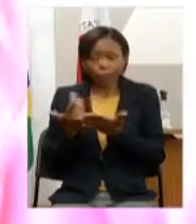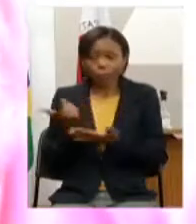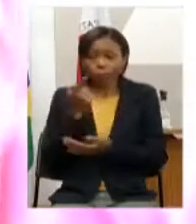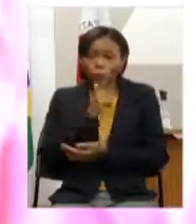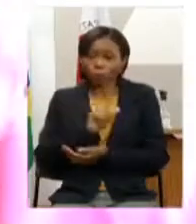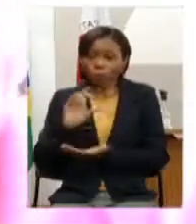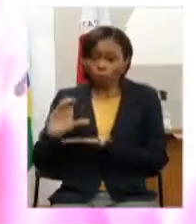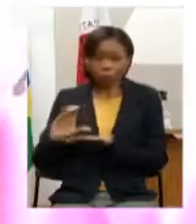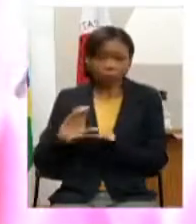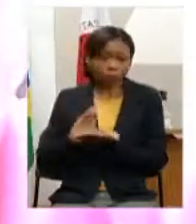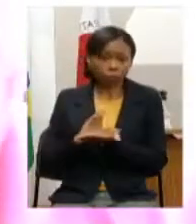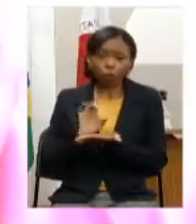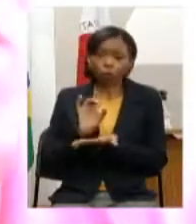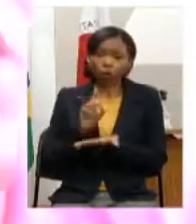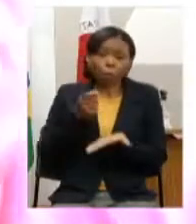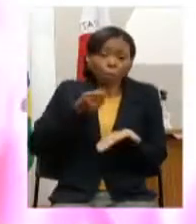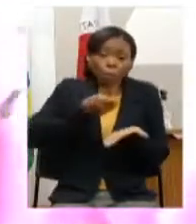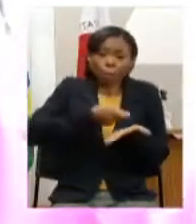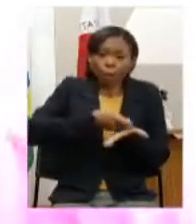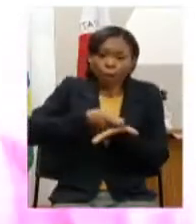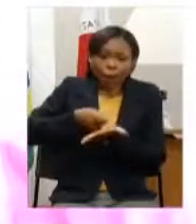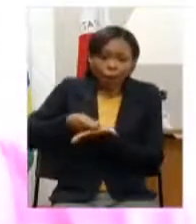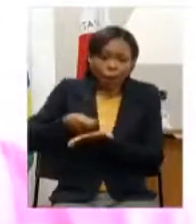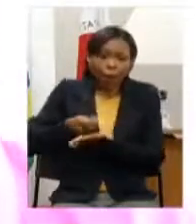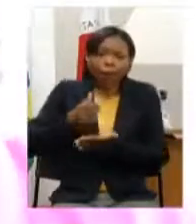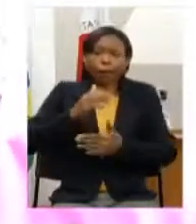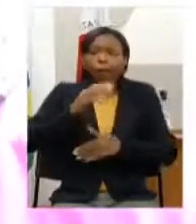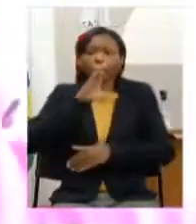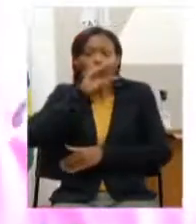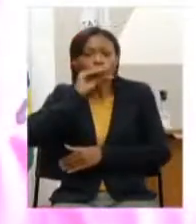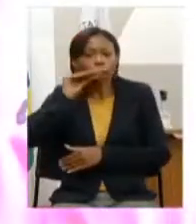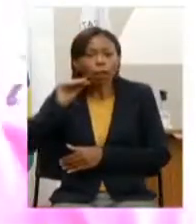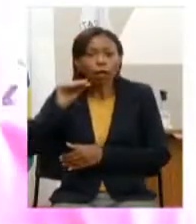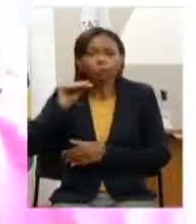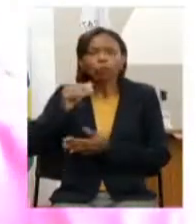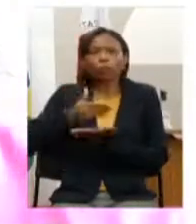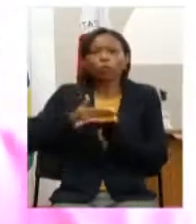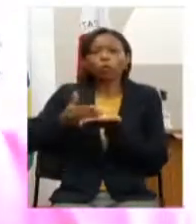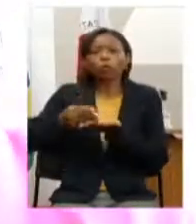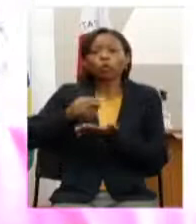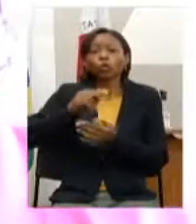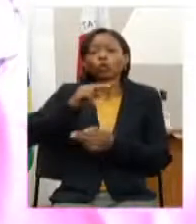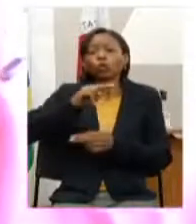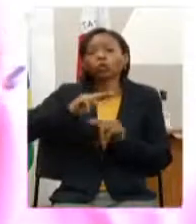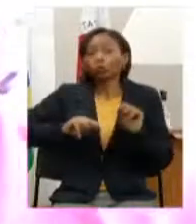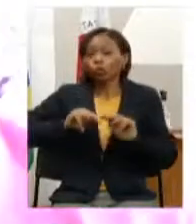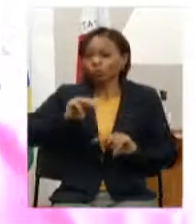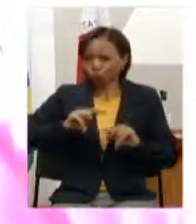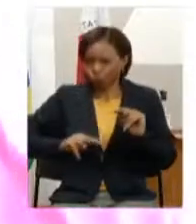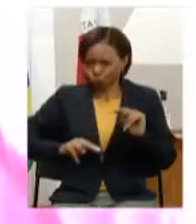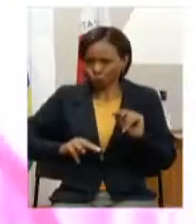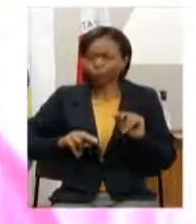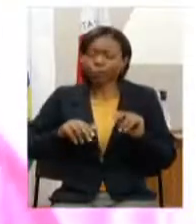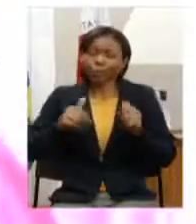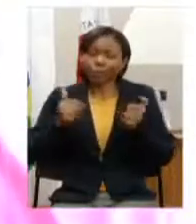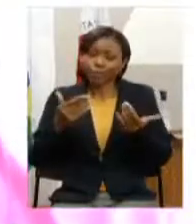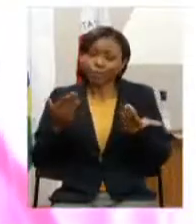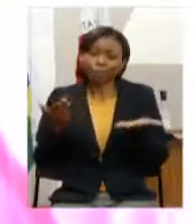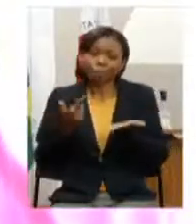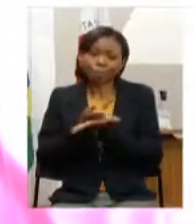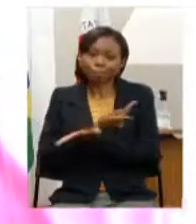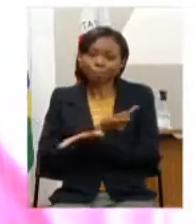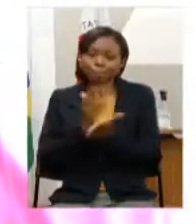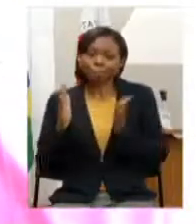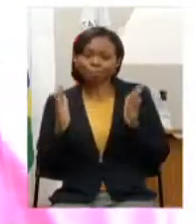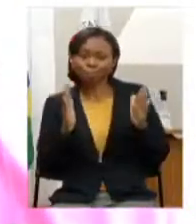pagamento do pessoal todo o investimento na escola a partir de junho e aí então nós tivemos situações inclusive